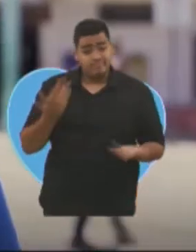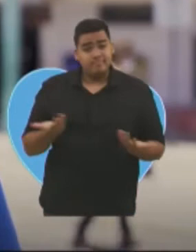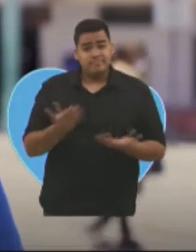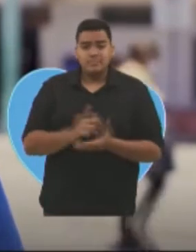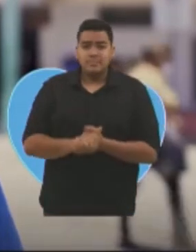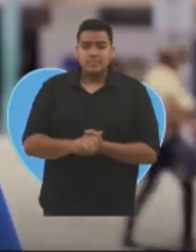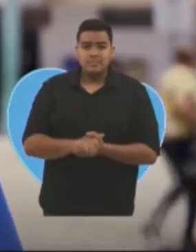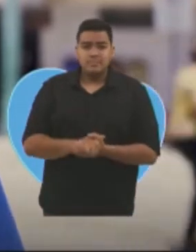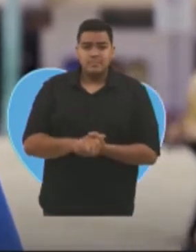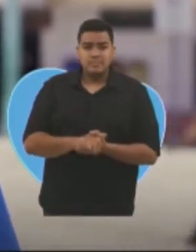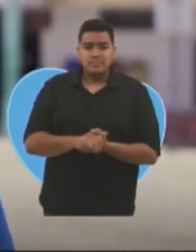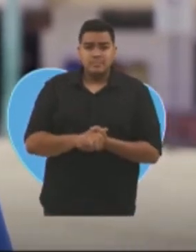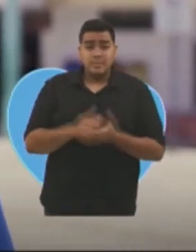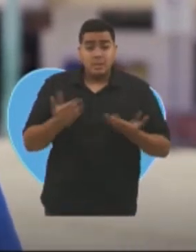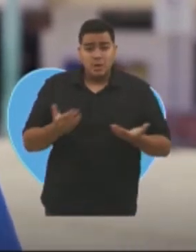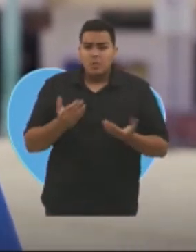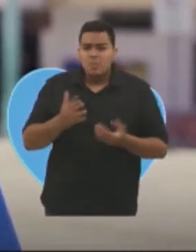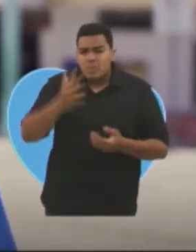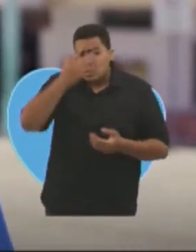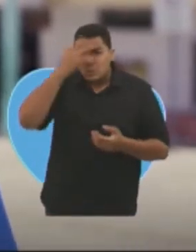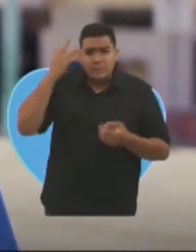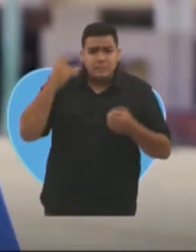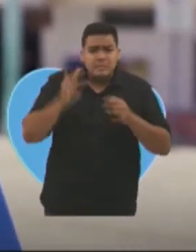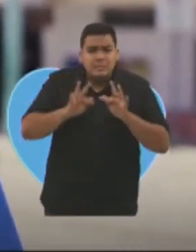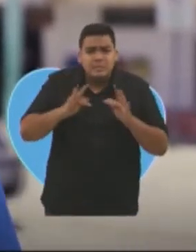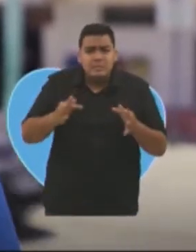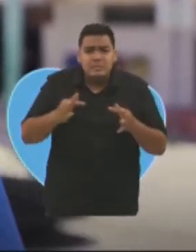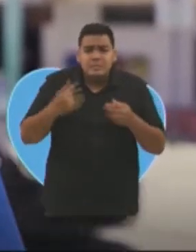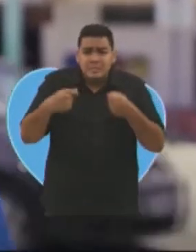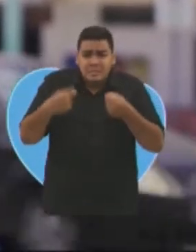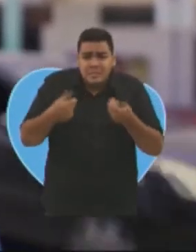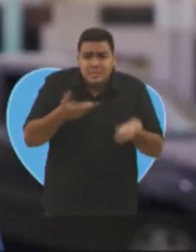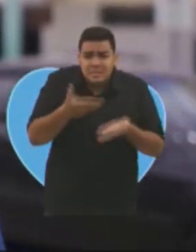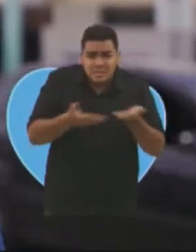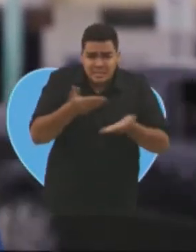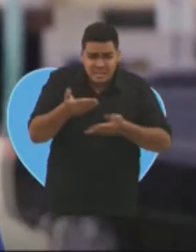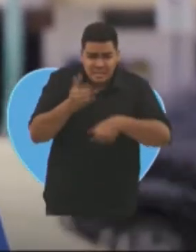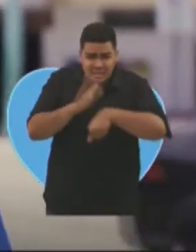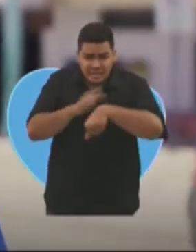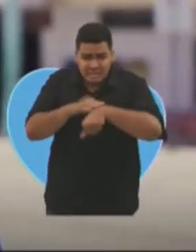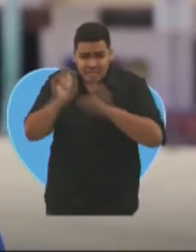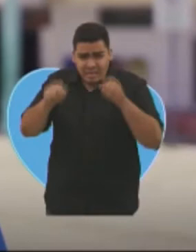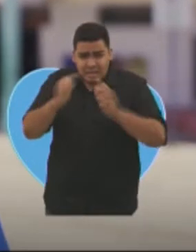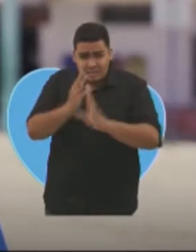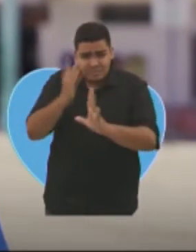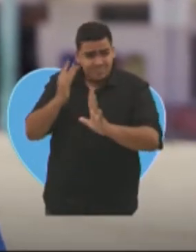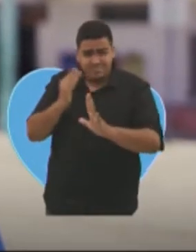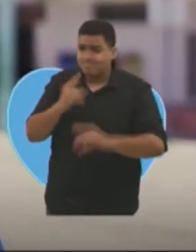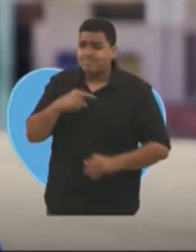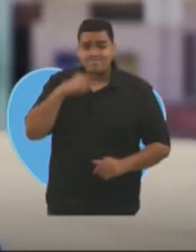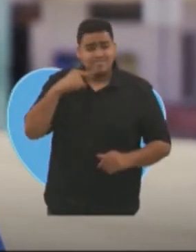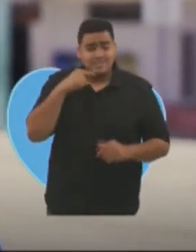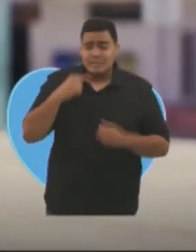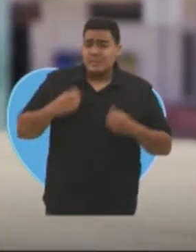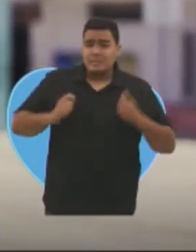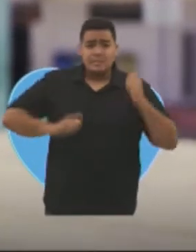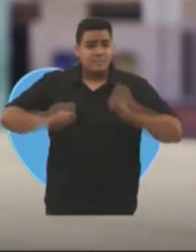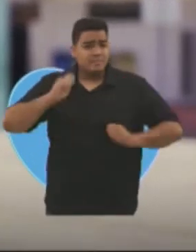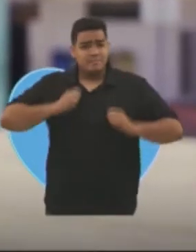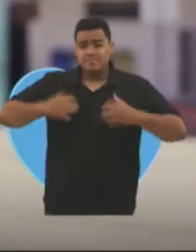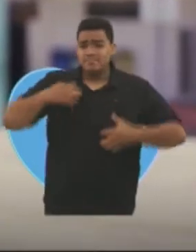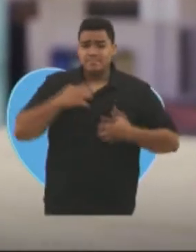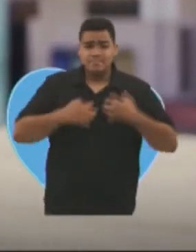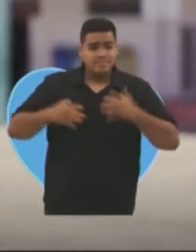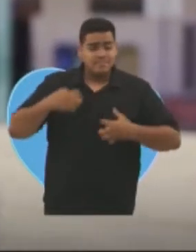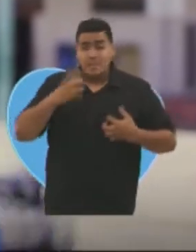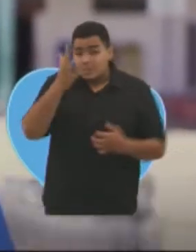precisa não pode ficar aguardando tanto tempo por um exame ou uma cirurgia. É uma espera angustiante. As pessoas